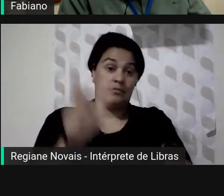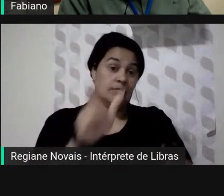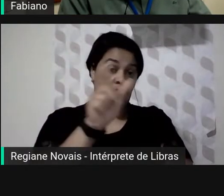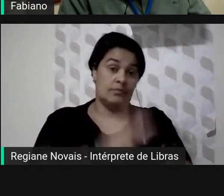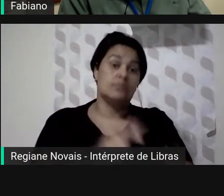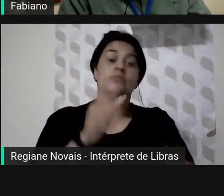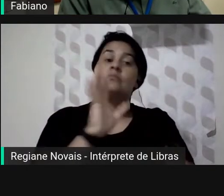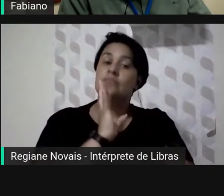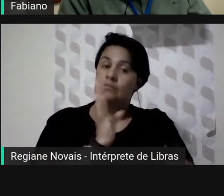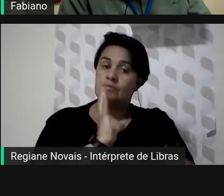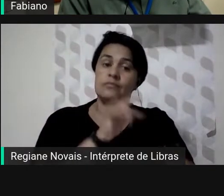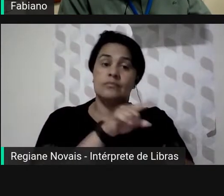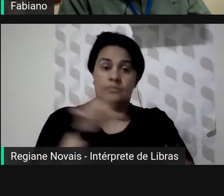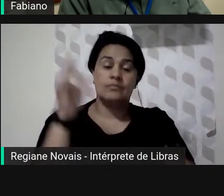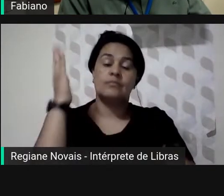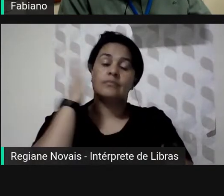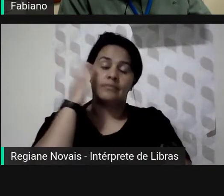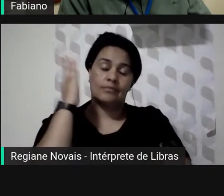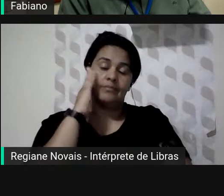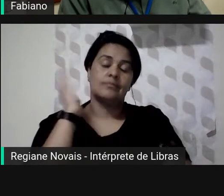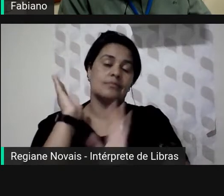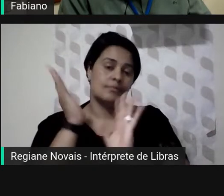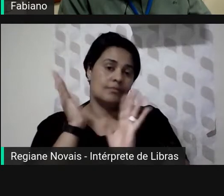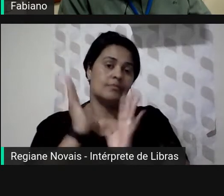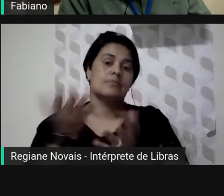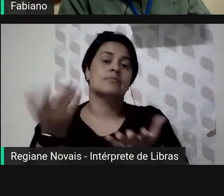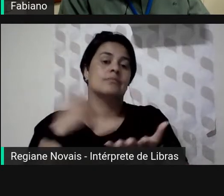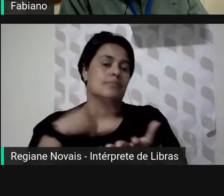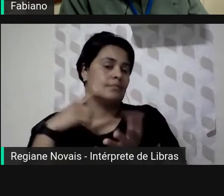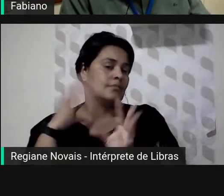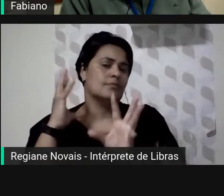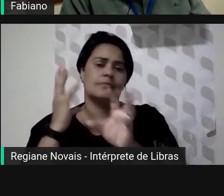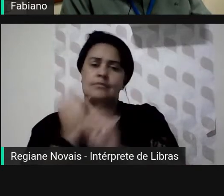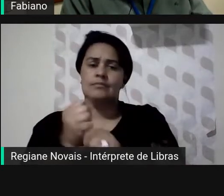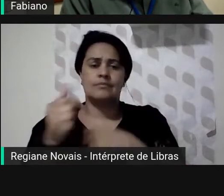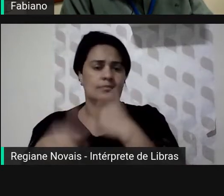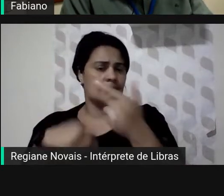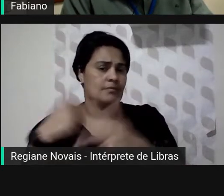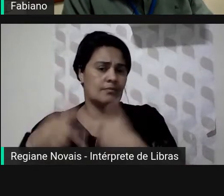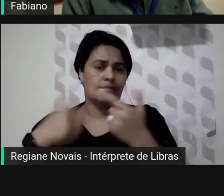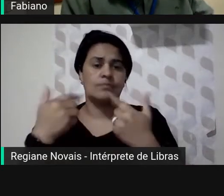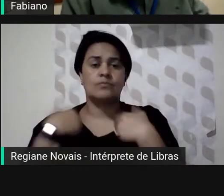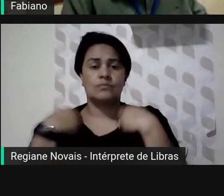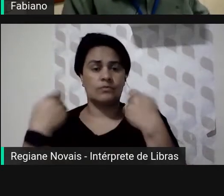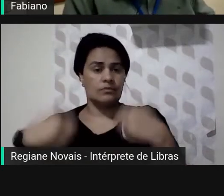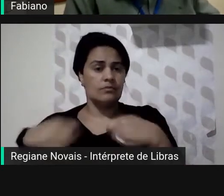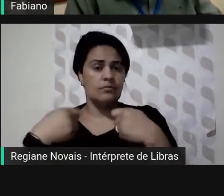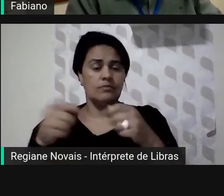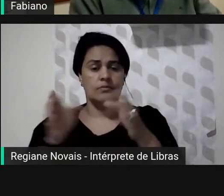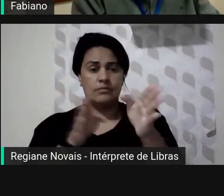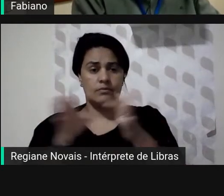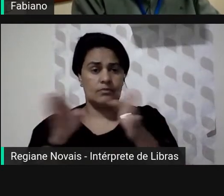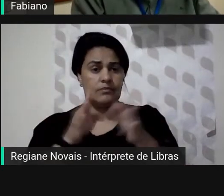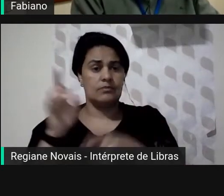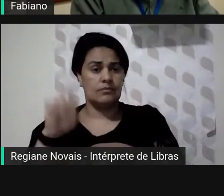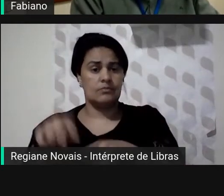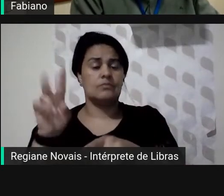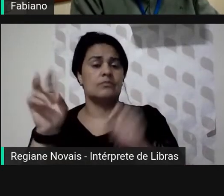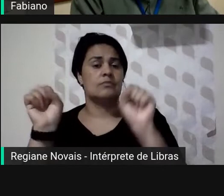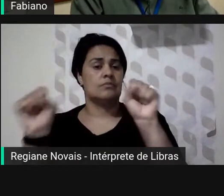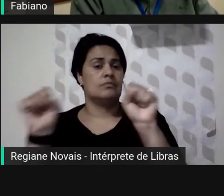ela trabalha 20 anos ali dentro ela conhece o que tem eu precisei por exemplo de ter acesso a uma revista chamada Defesa Nacional